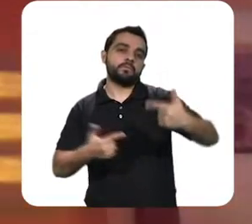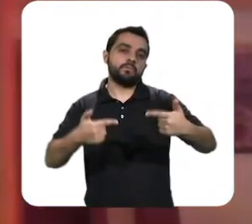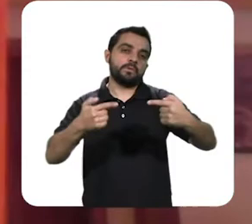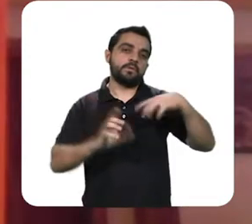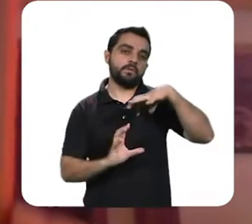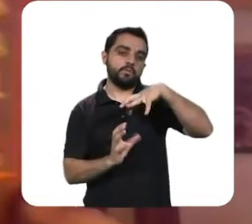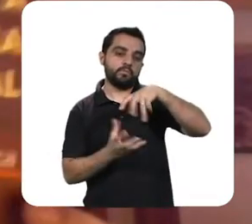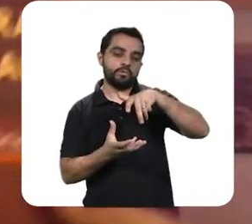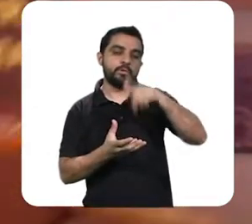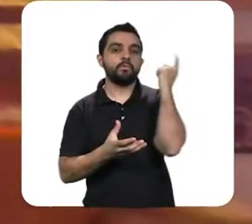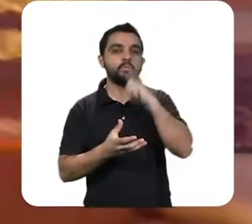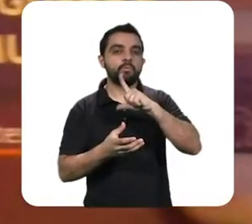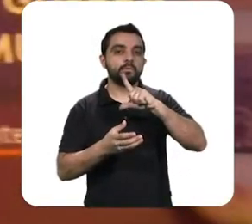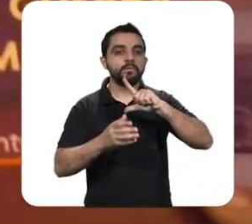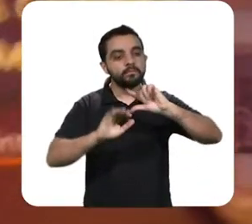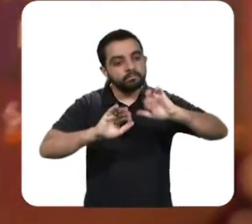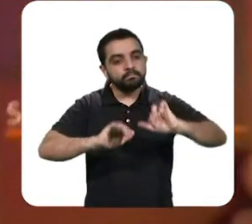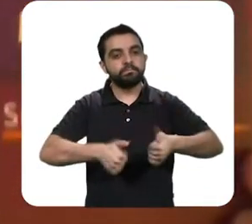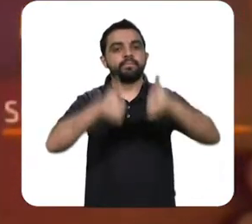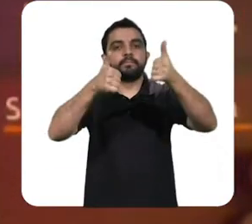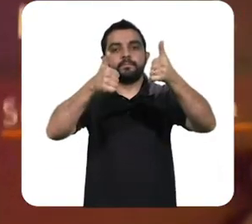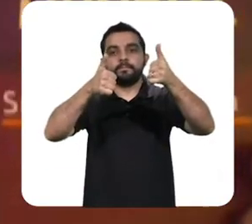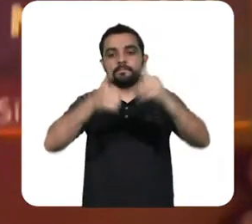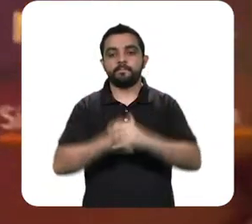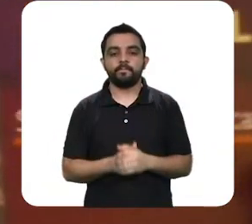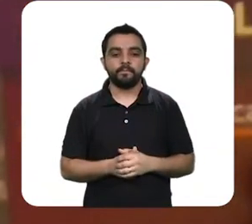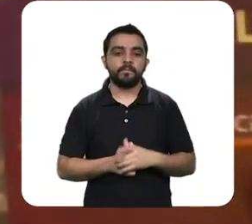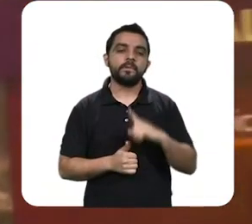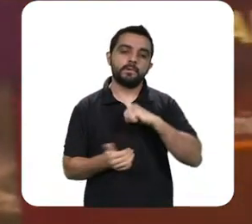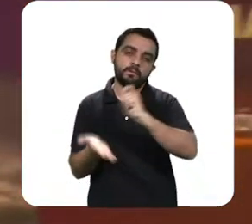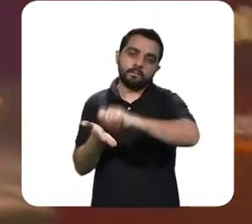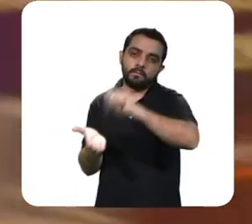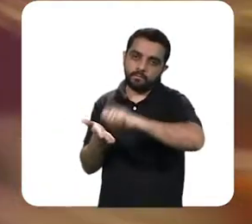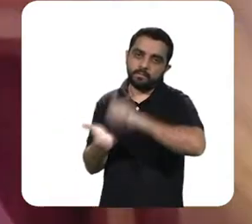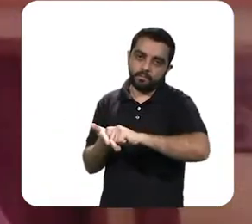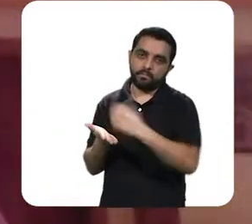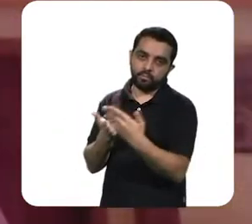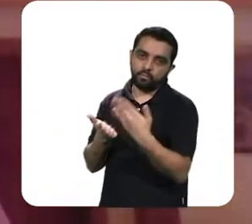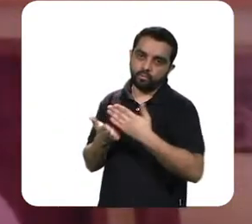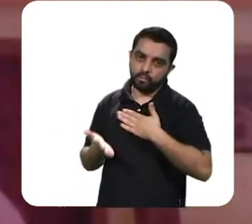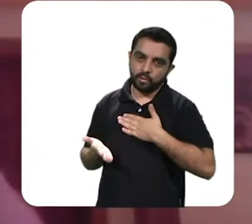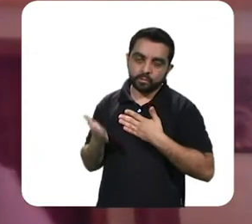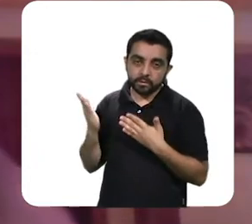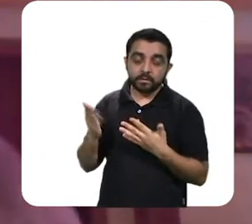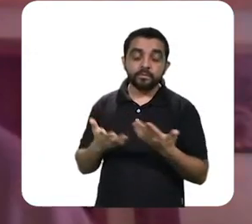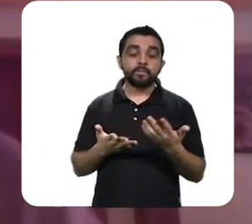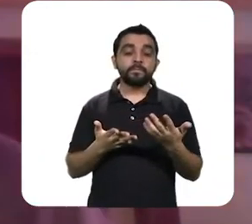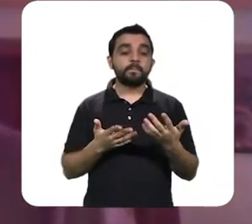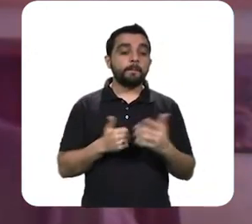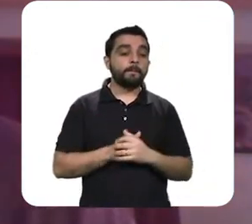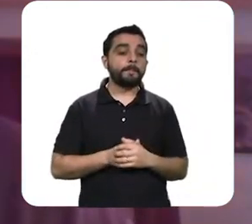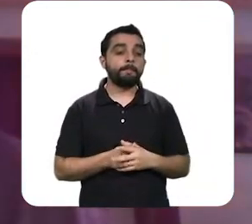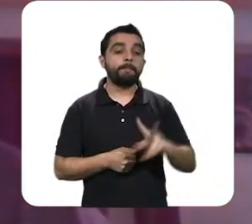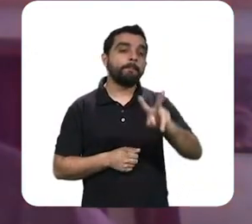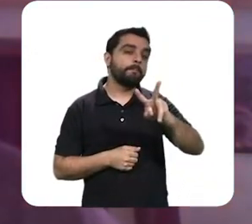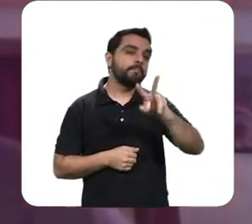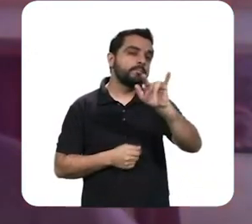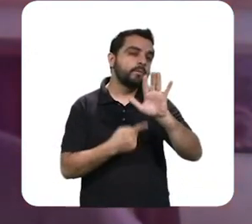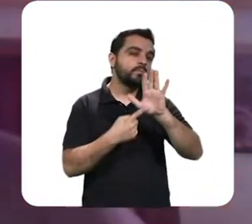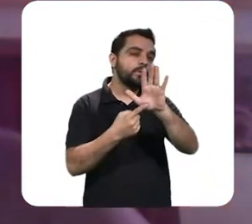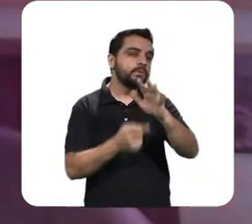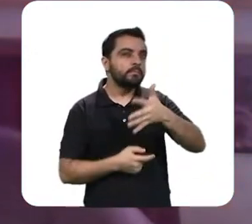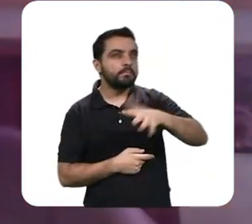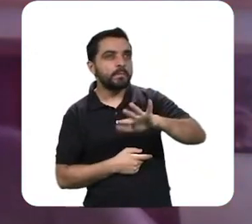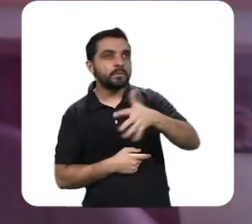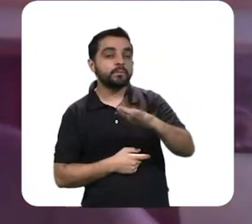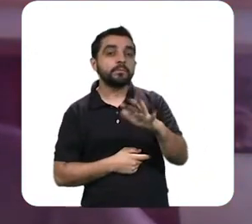tema de estudo, eu acho que eu domino em algum grau de ciência a Segunda Guerra Mundial, onde vai ser dado mais ou